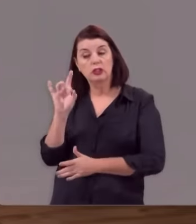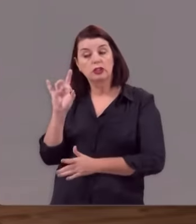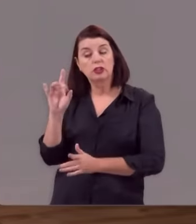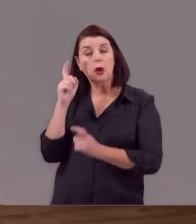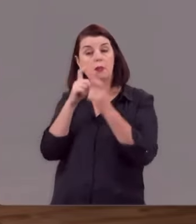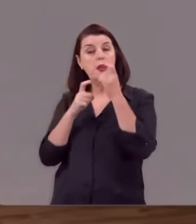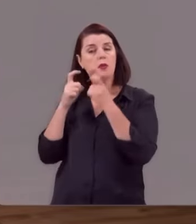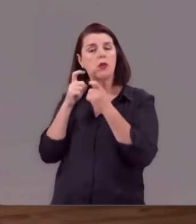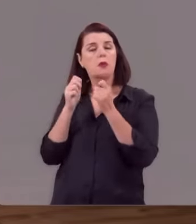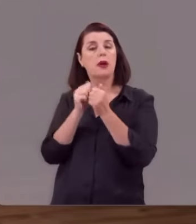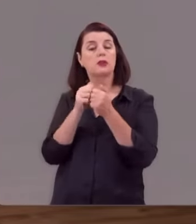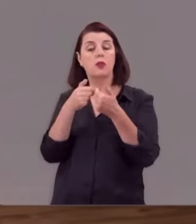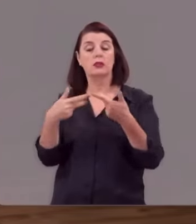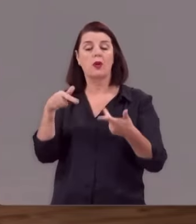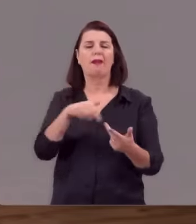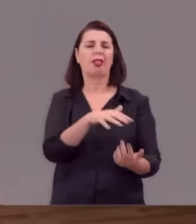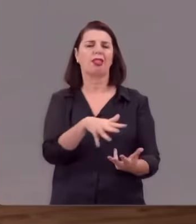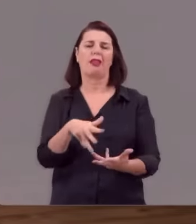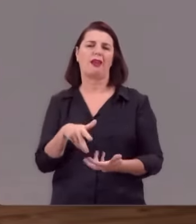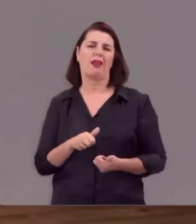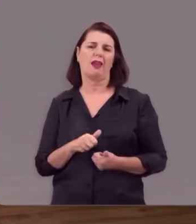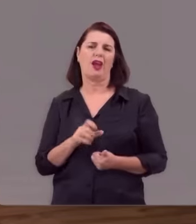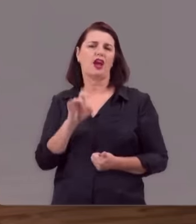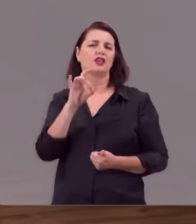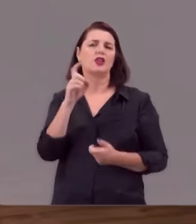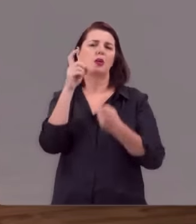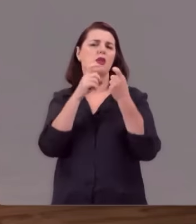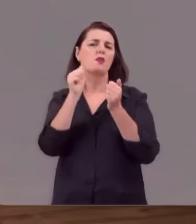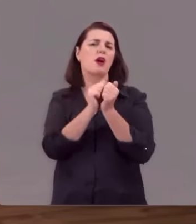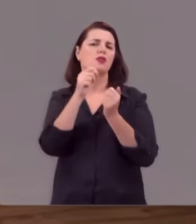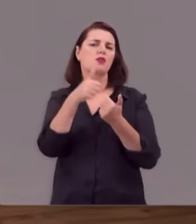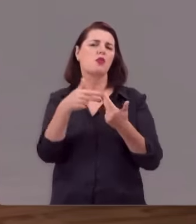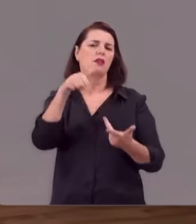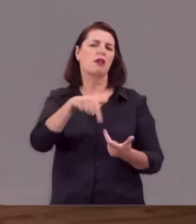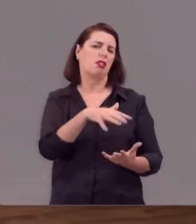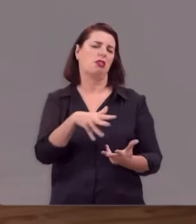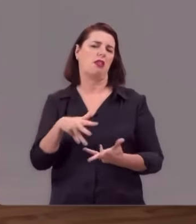com as coisas terrenas. Só se preocupam com as coisas terrenas.